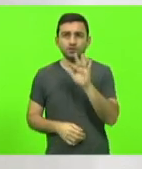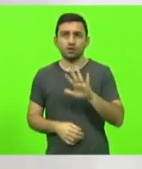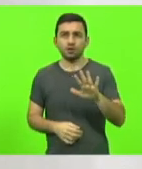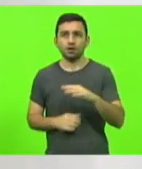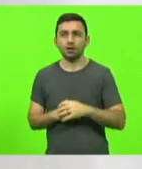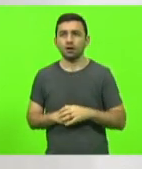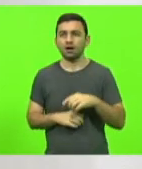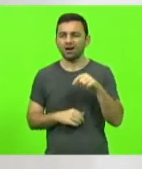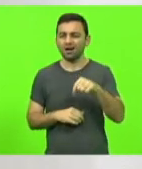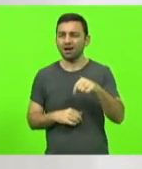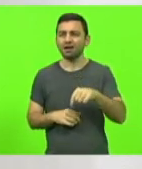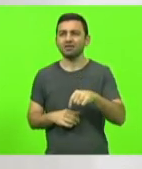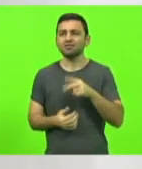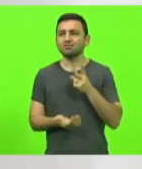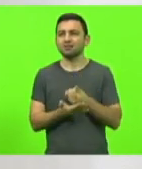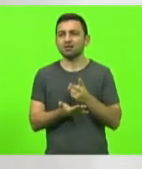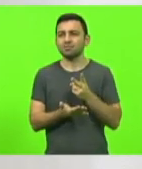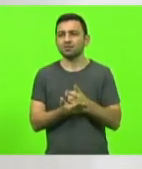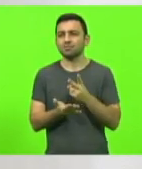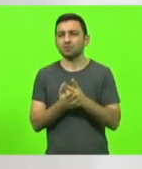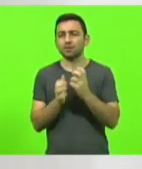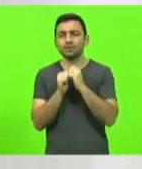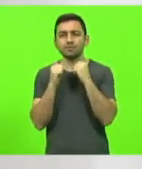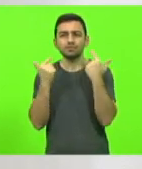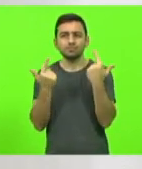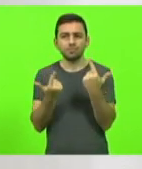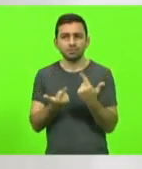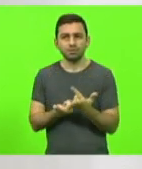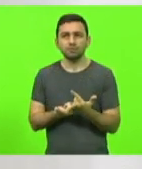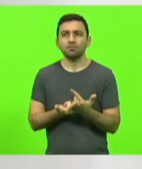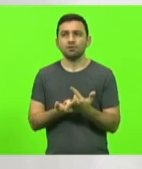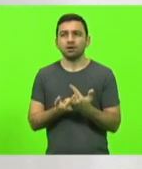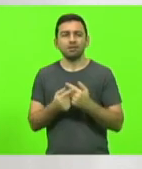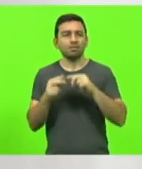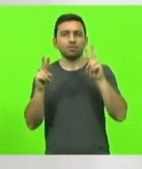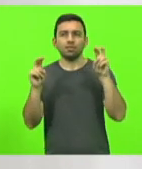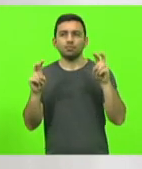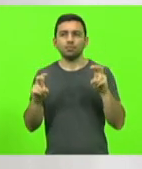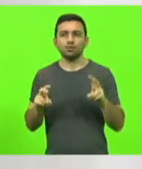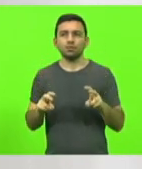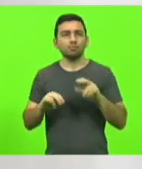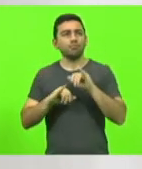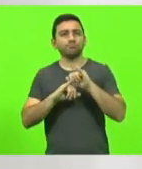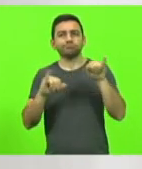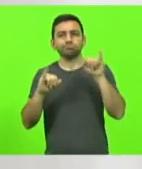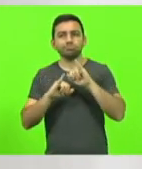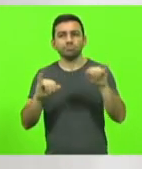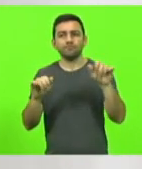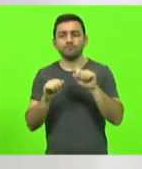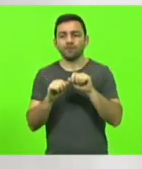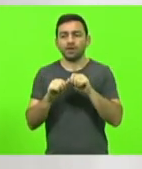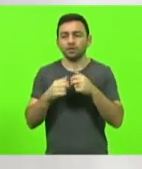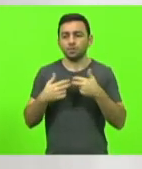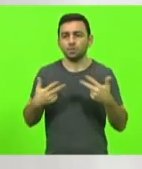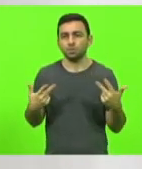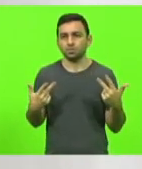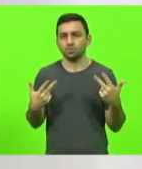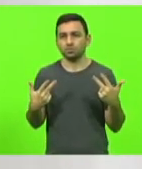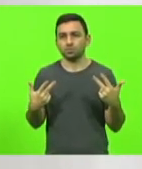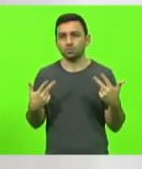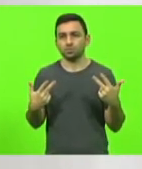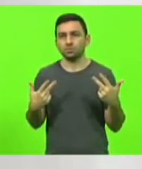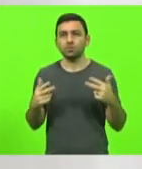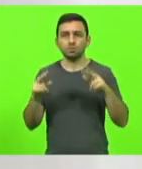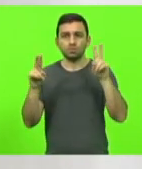ficar redundante toda vez aqui na Assembleia Legislativa trazendo assuntos só para dizer que fez alguma coisa. Eu acho que esse